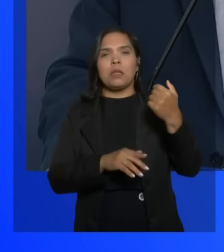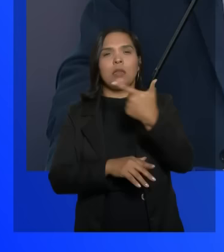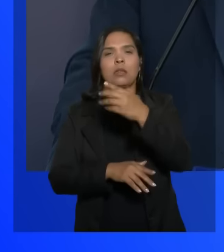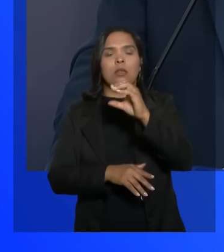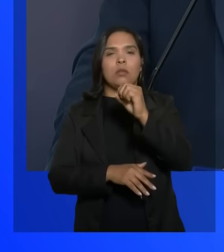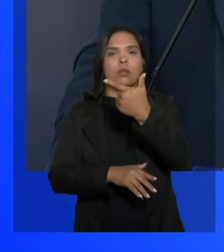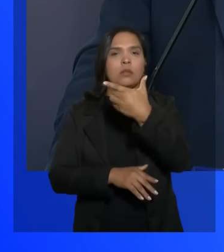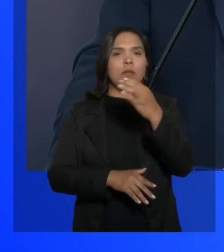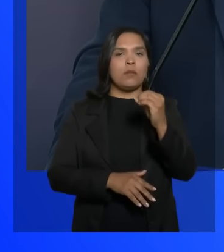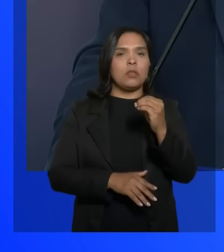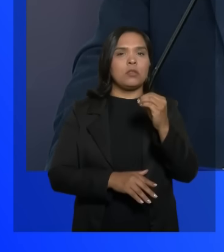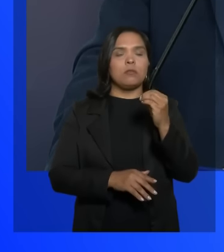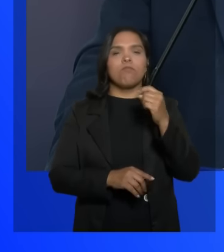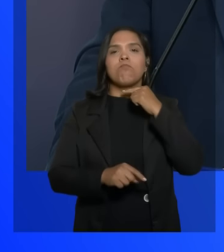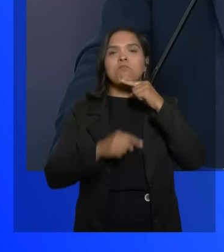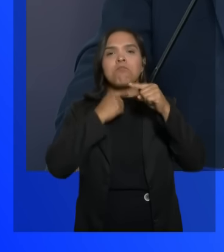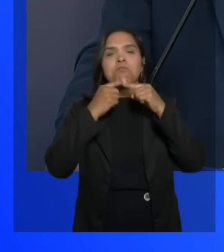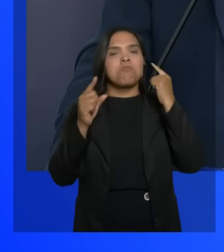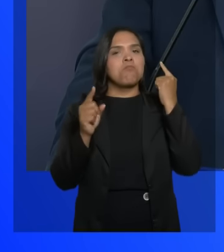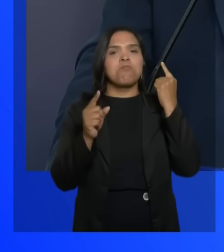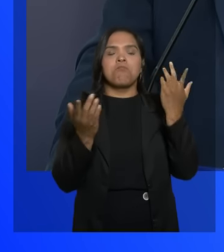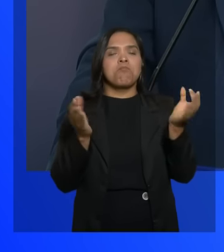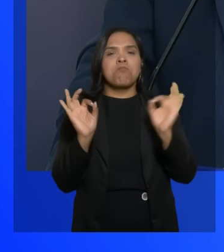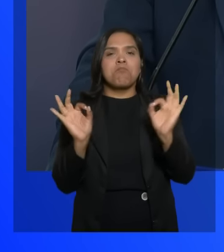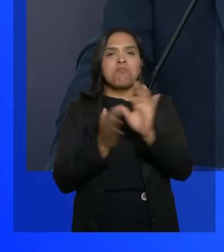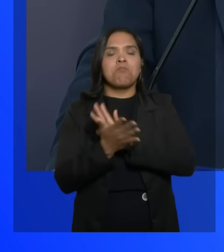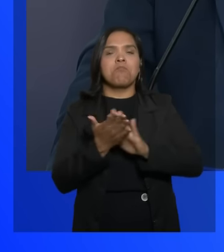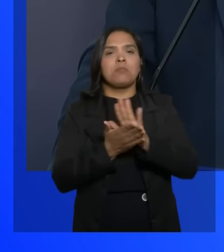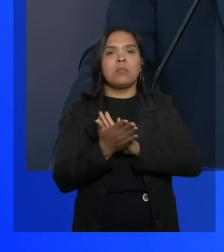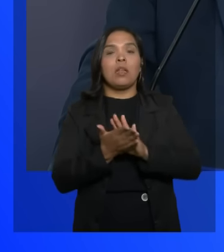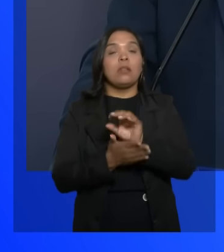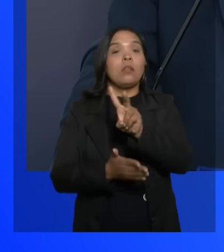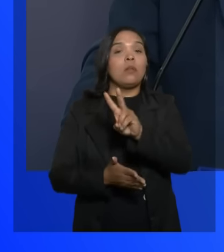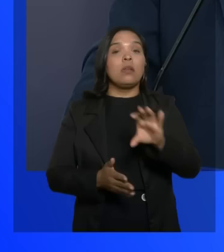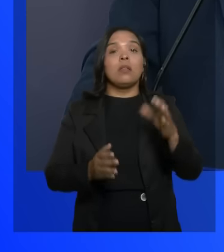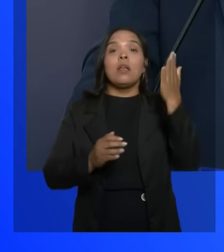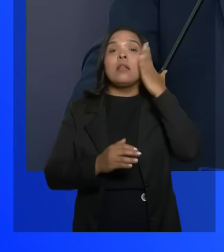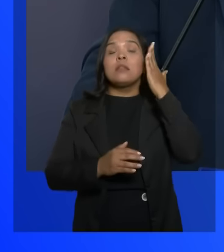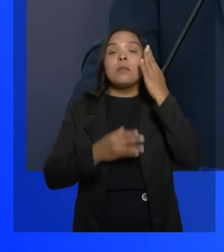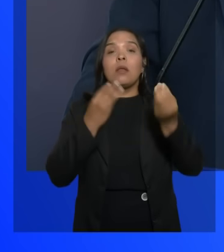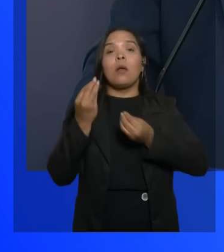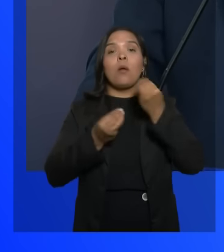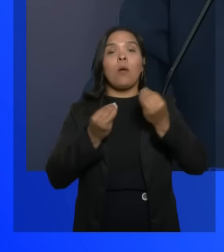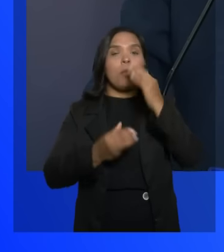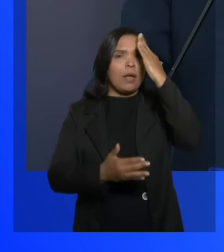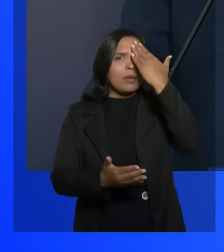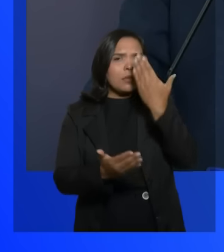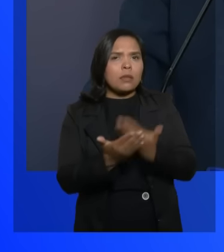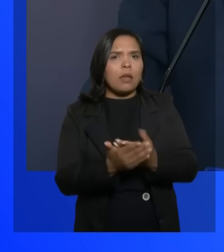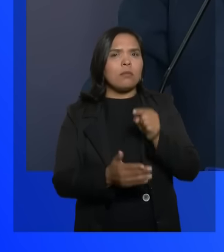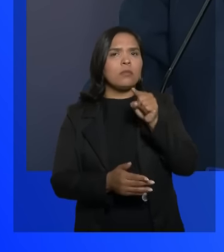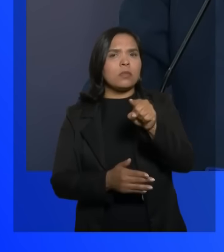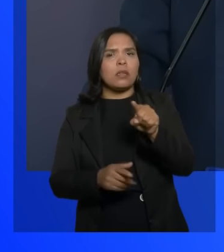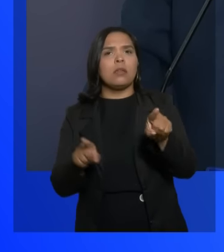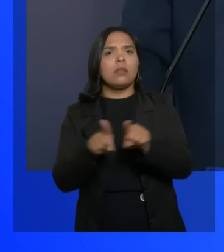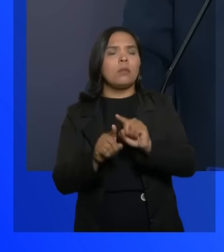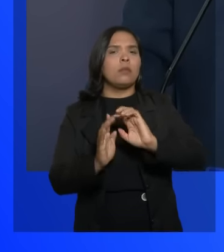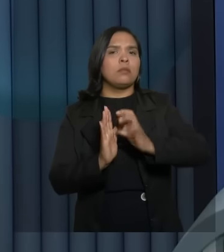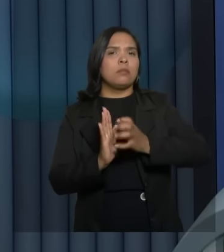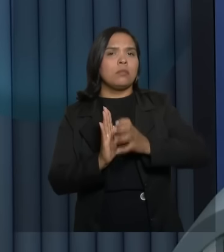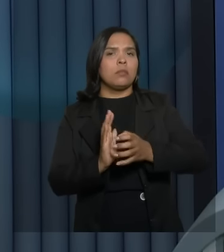não conseguiram entregar. a população de Vitória e da Conquista quer saber se pode mesmo acreditar no senhor e no seu partido.